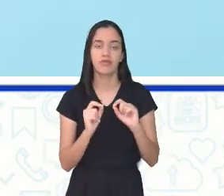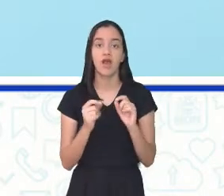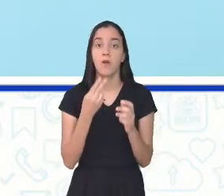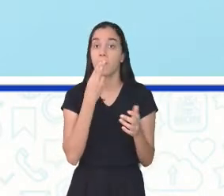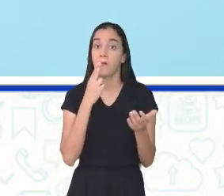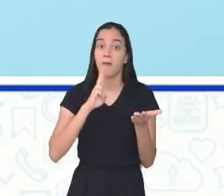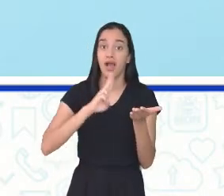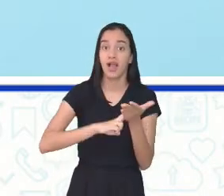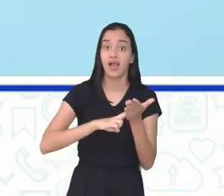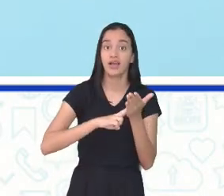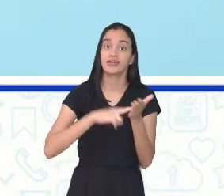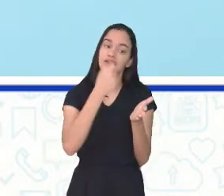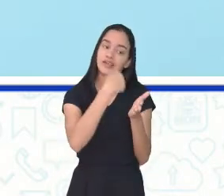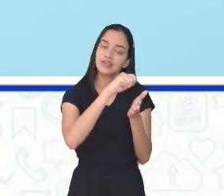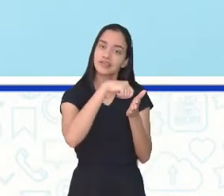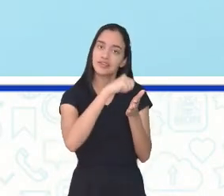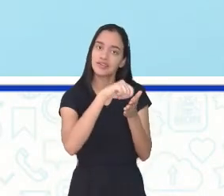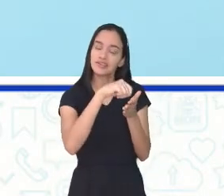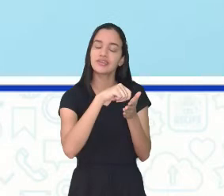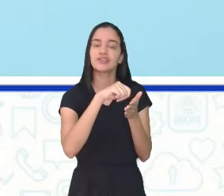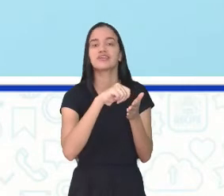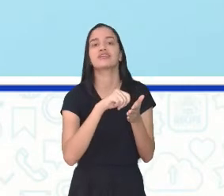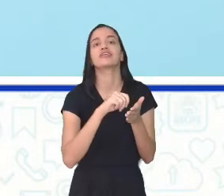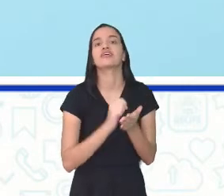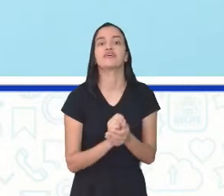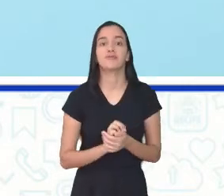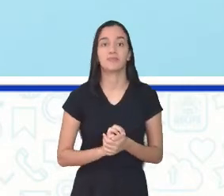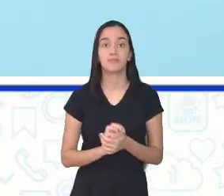carta escrita, não é? Para uma edição.